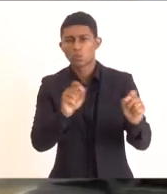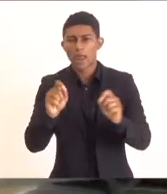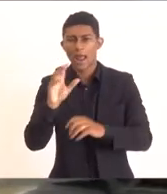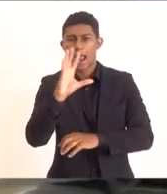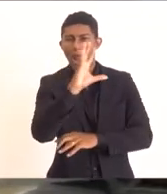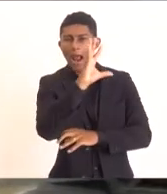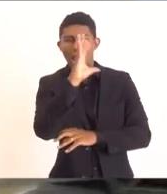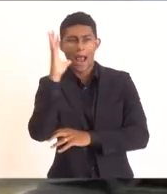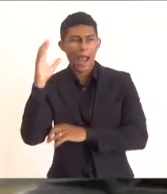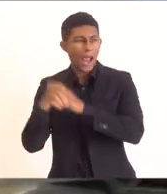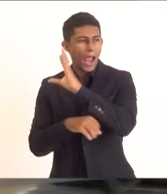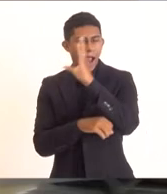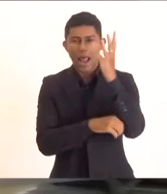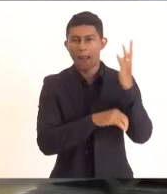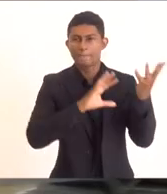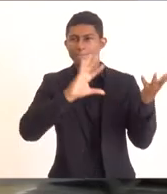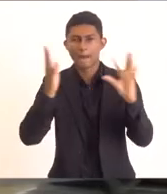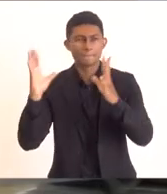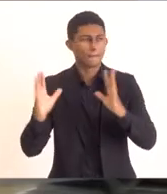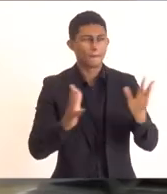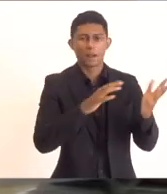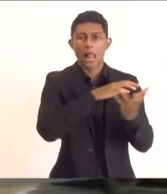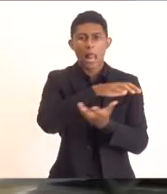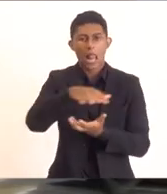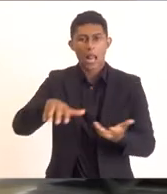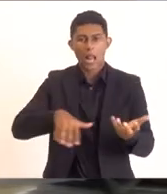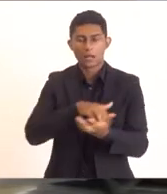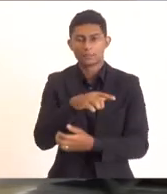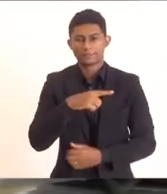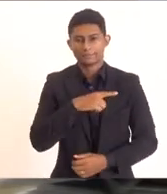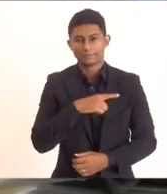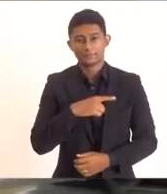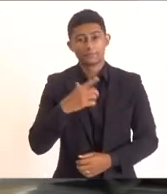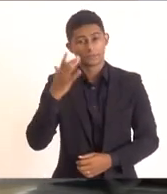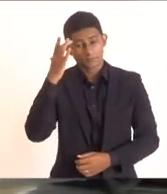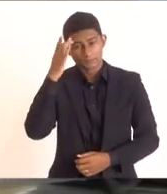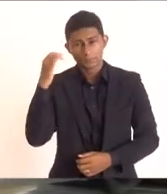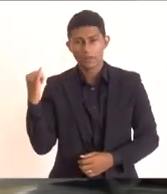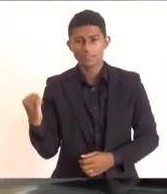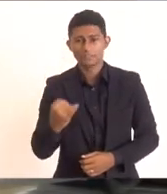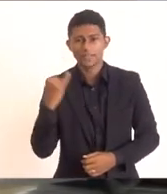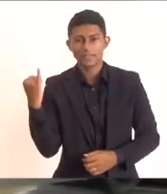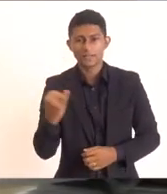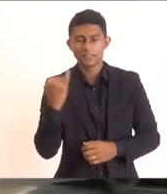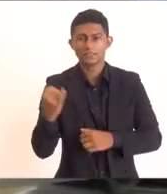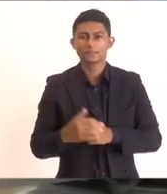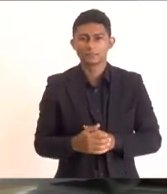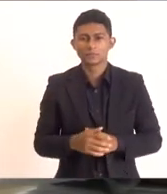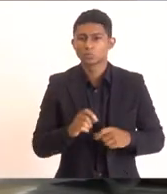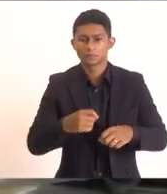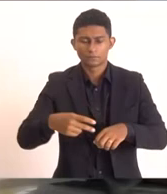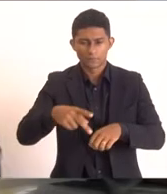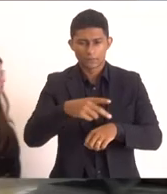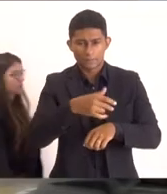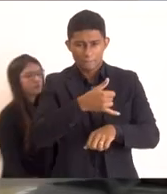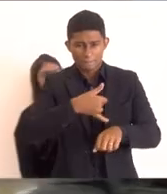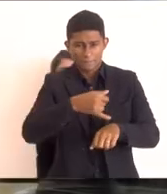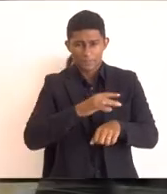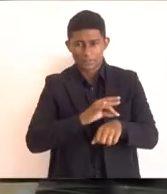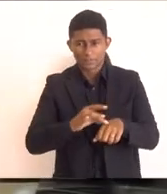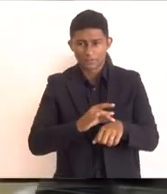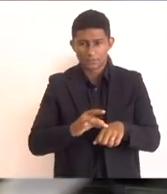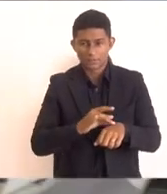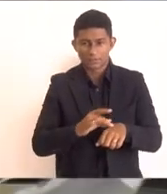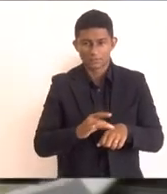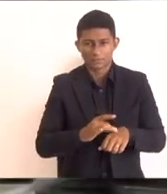Ela acha importante falar sobre essa questão porque, com o compromisso da exploração do petróleo, deve ter com